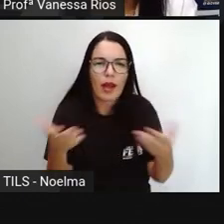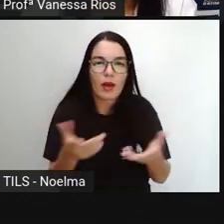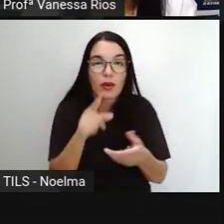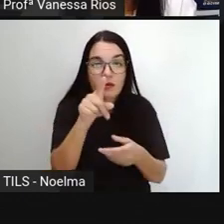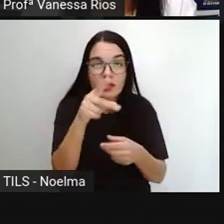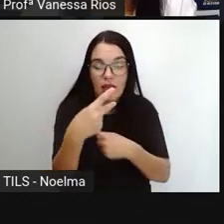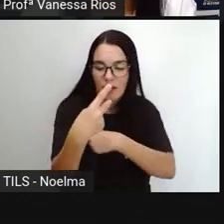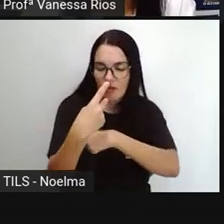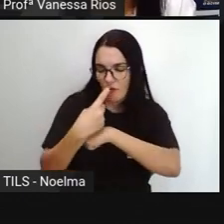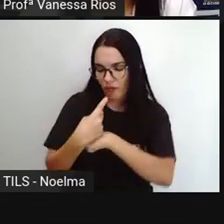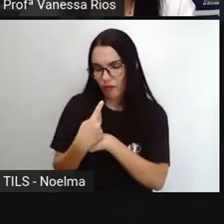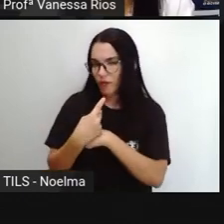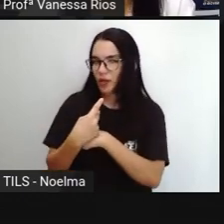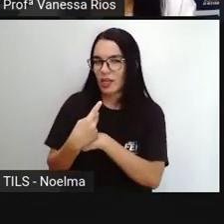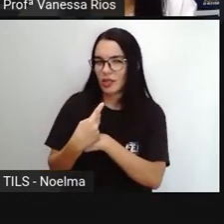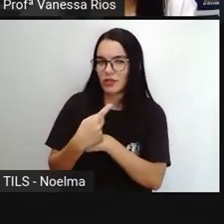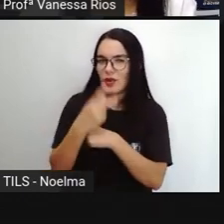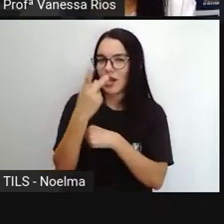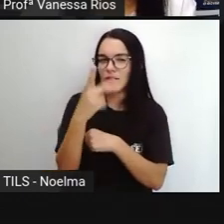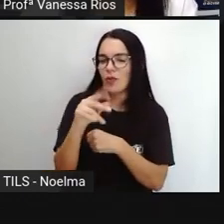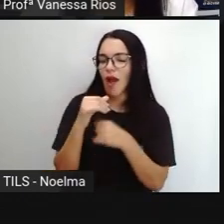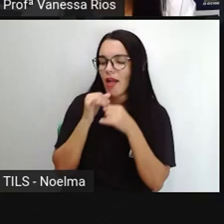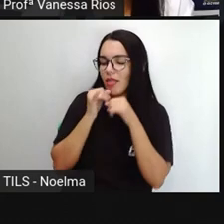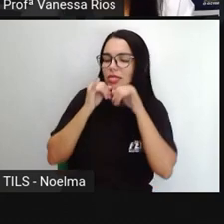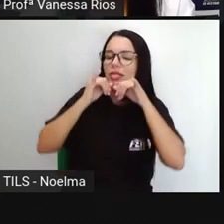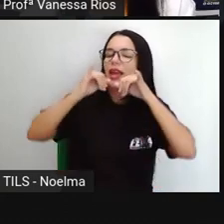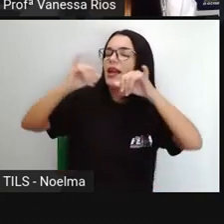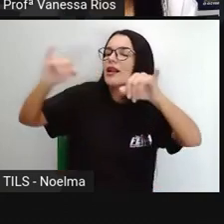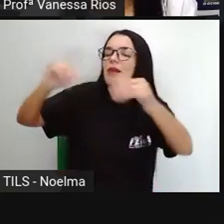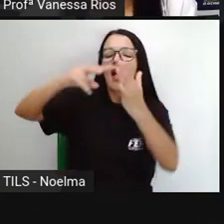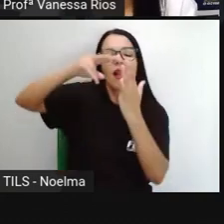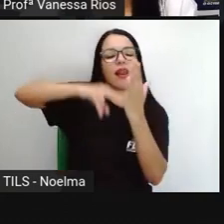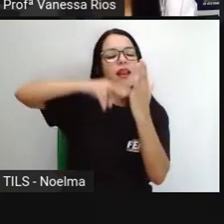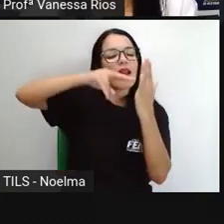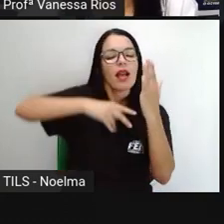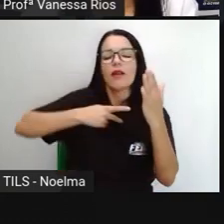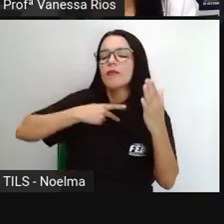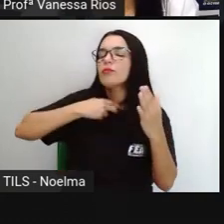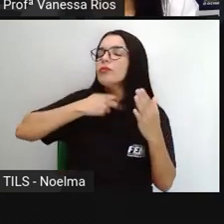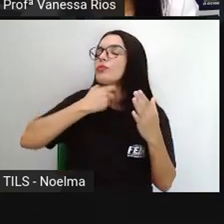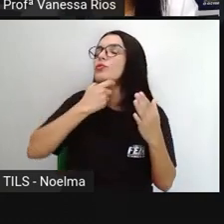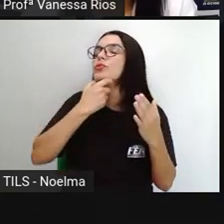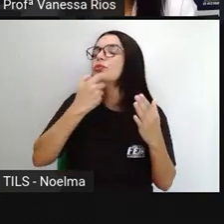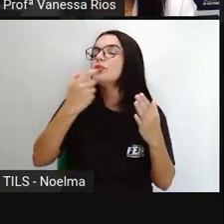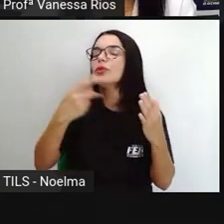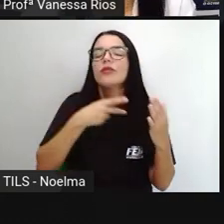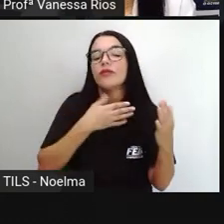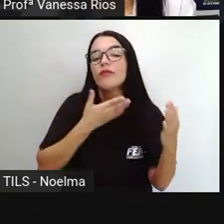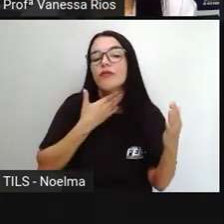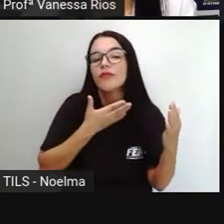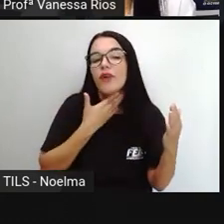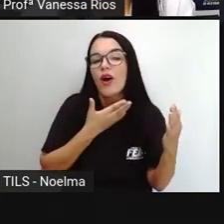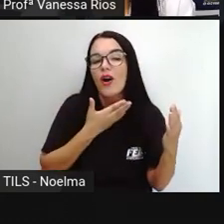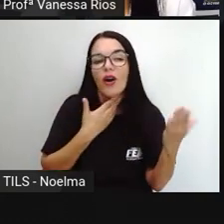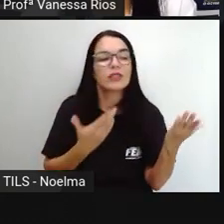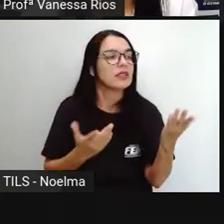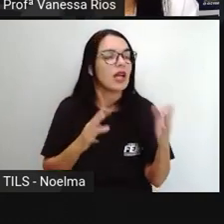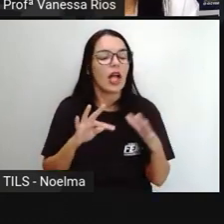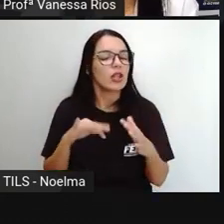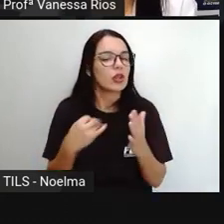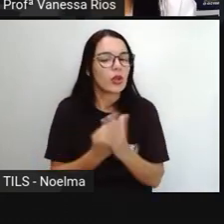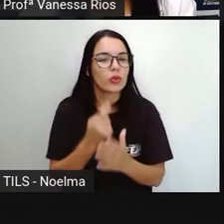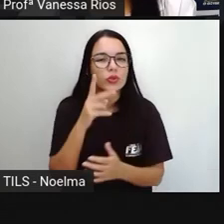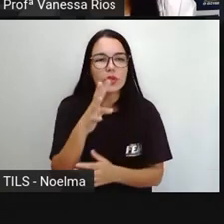vídeo, né, com a sua declamação? Olhem só. Com a sua entonação, usando a entonação, né, usando todo aí o